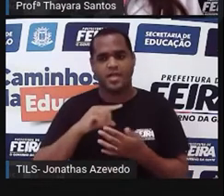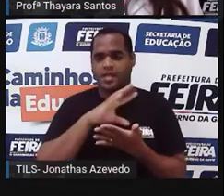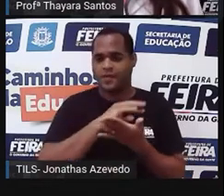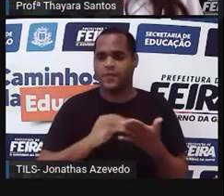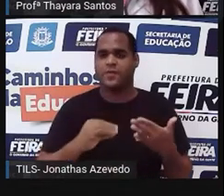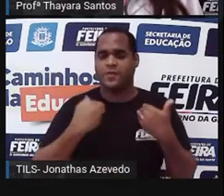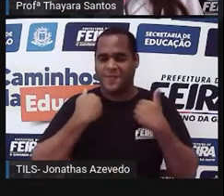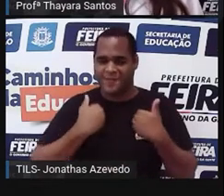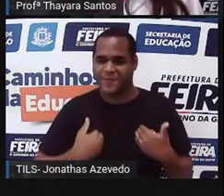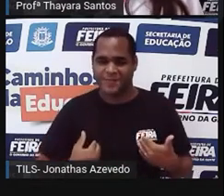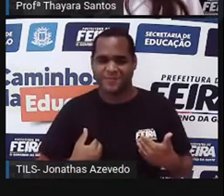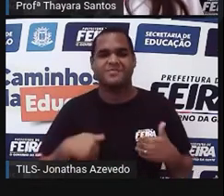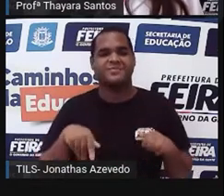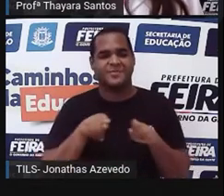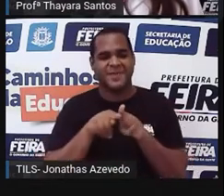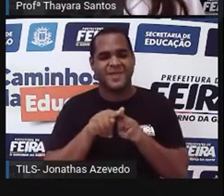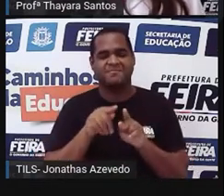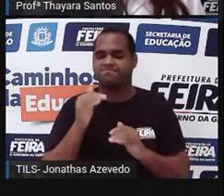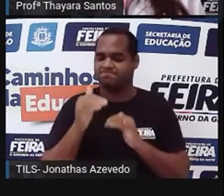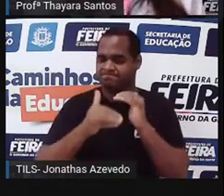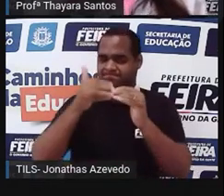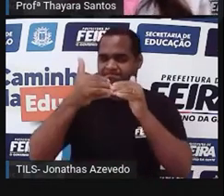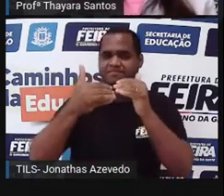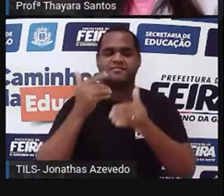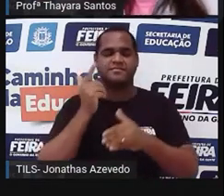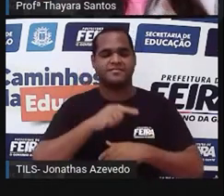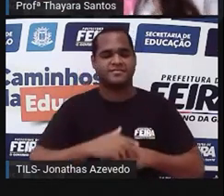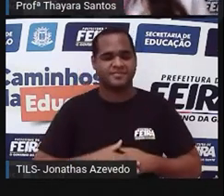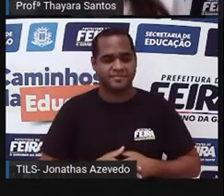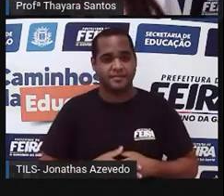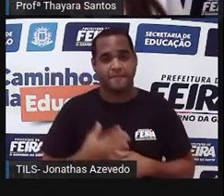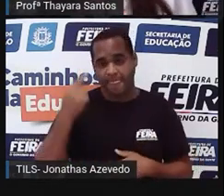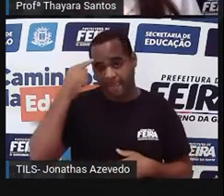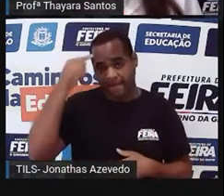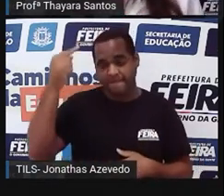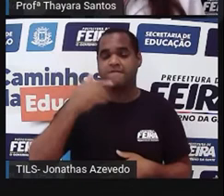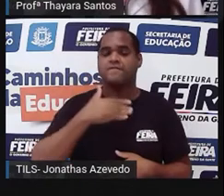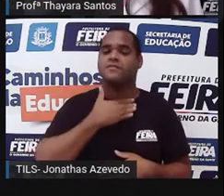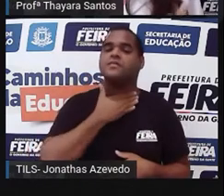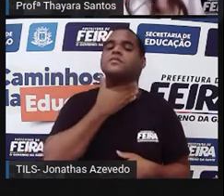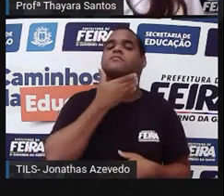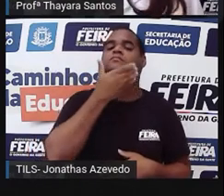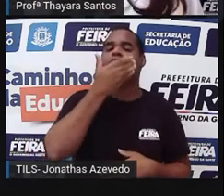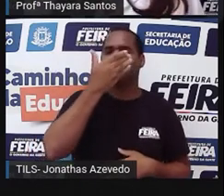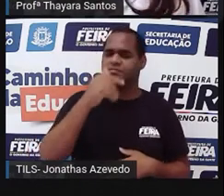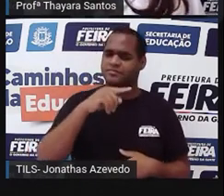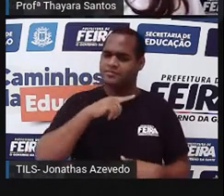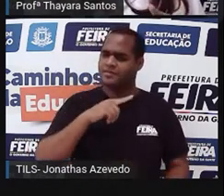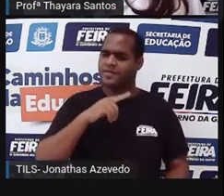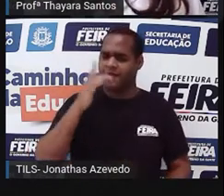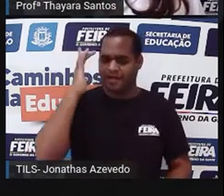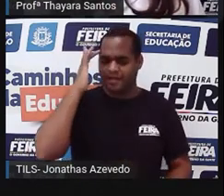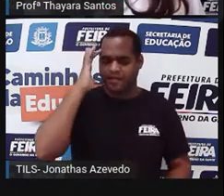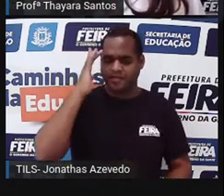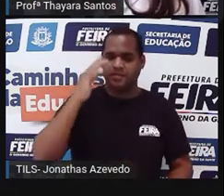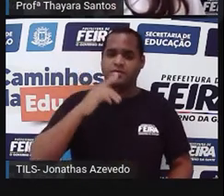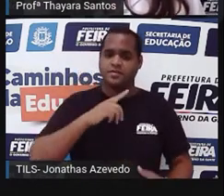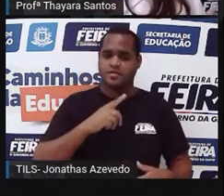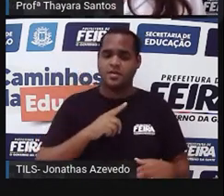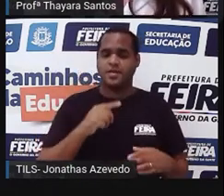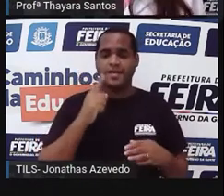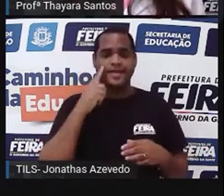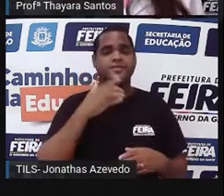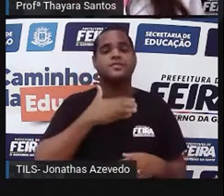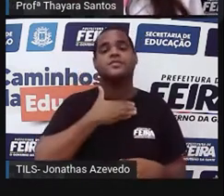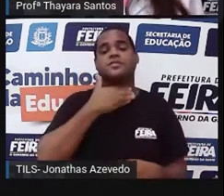corpo, mais ela vai desenvolver. Pensando lá no caso das girafas, vocês acham mesmo que as girafas, quando